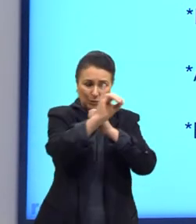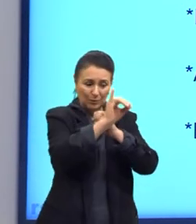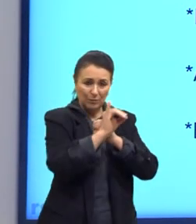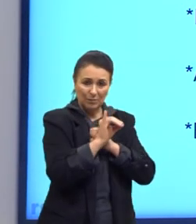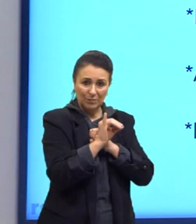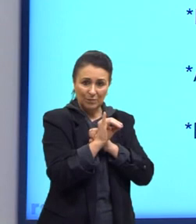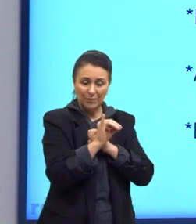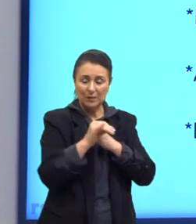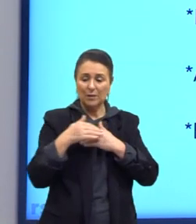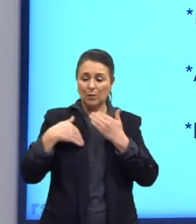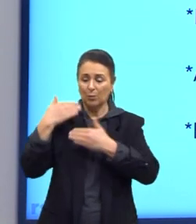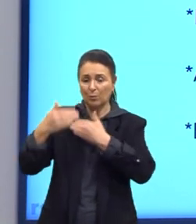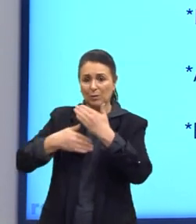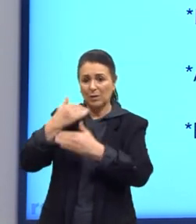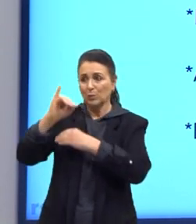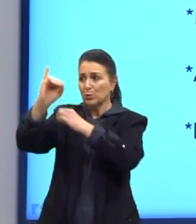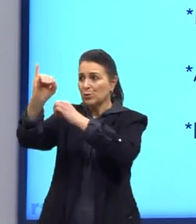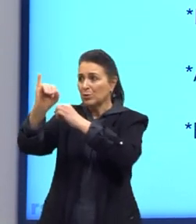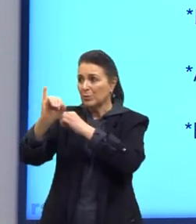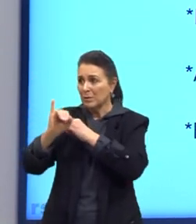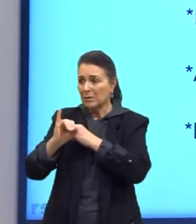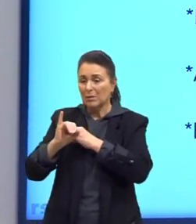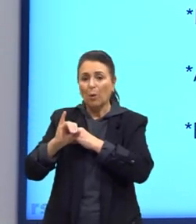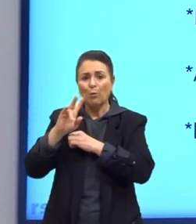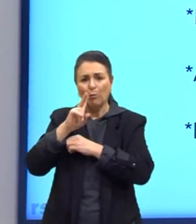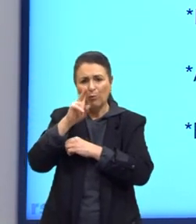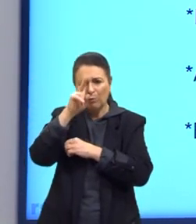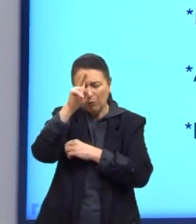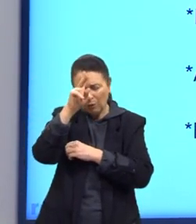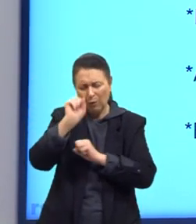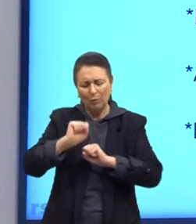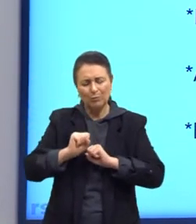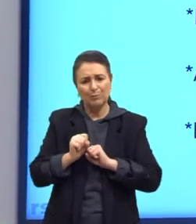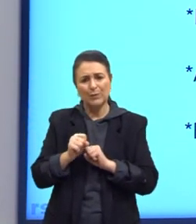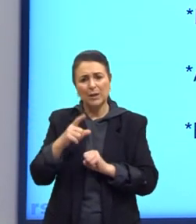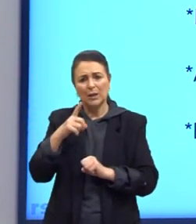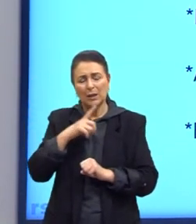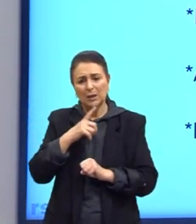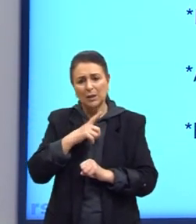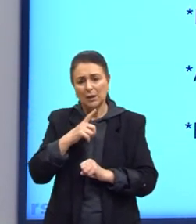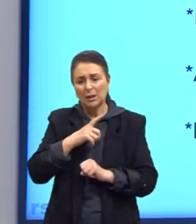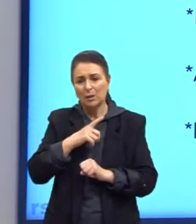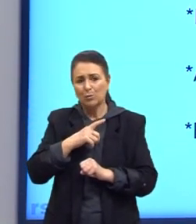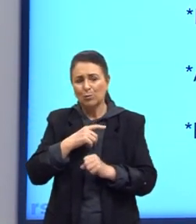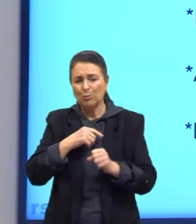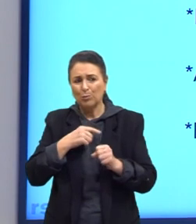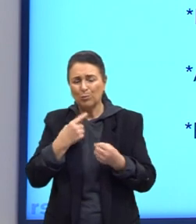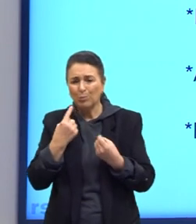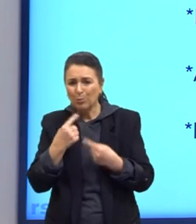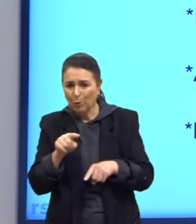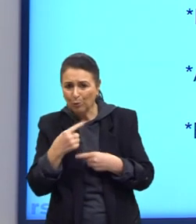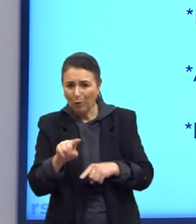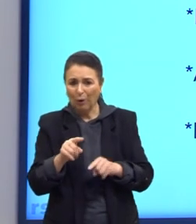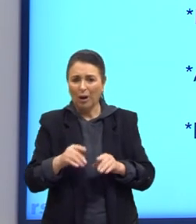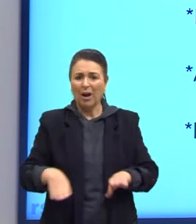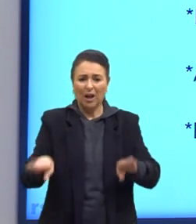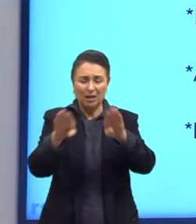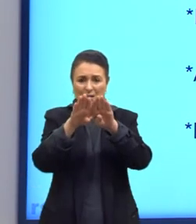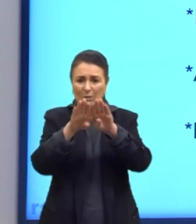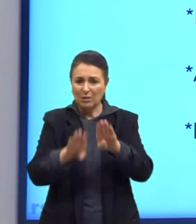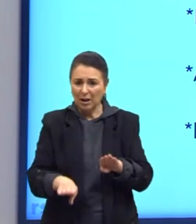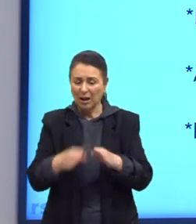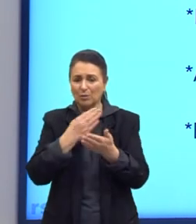Há ainda um processo de migração muito forte. E isso causa uma desigualdade, causa problemas